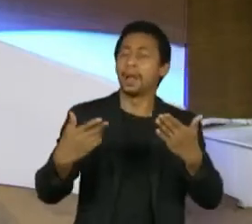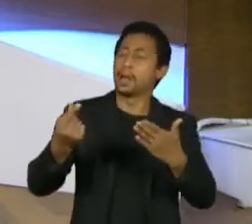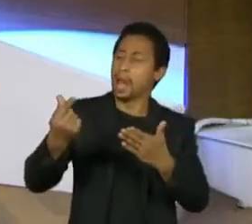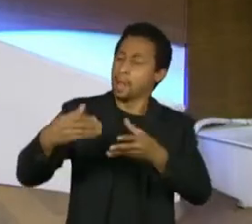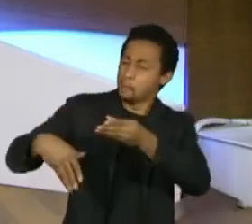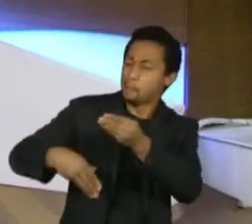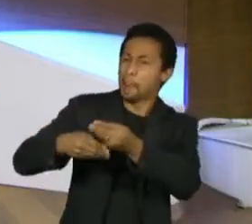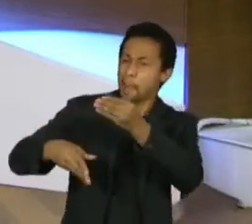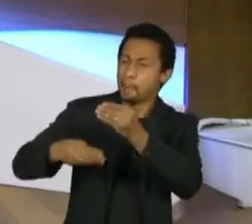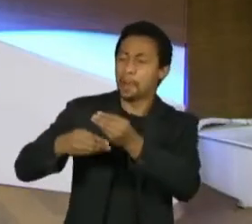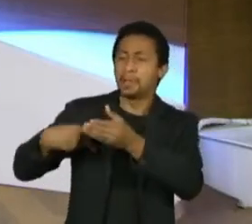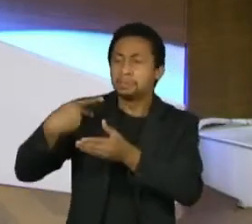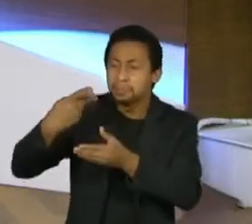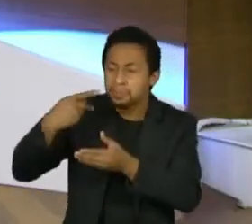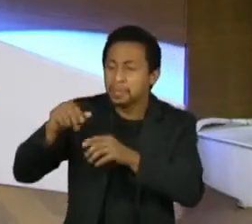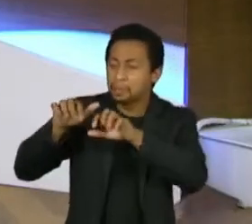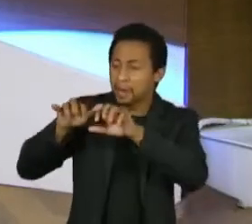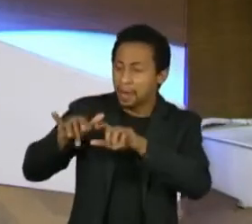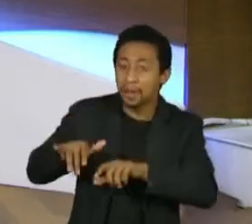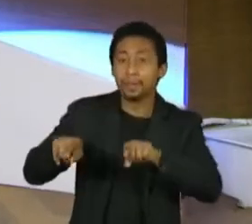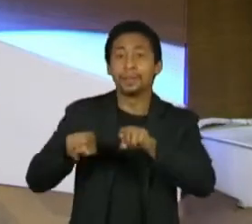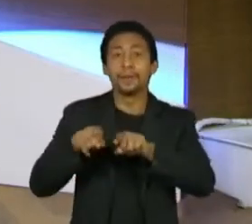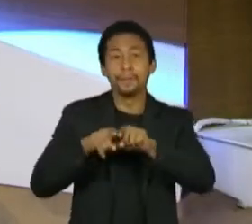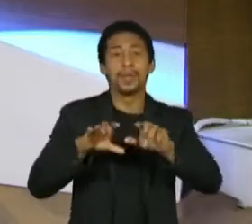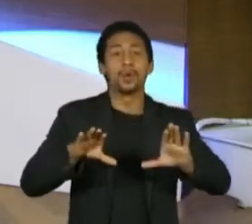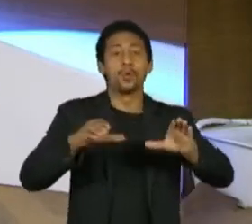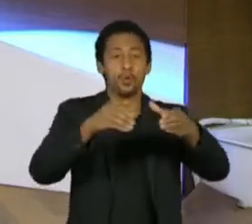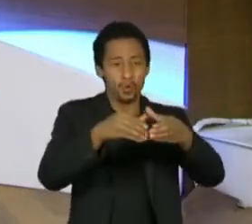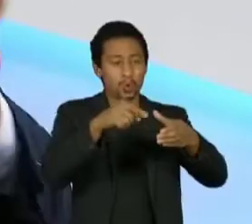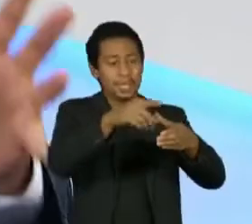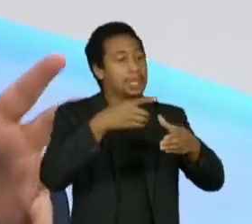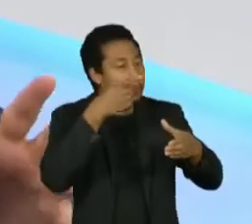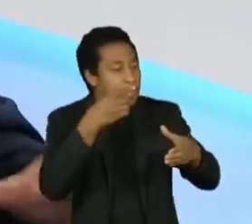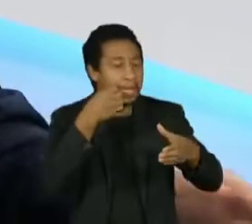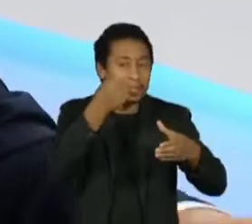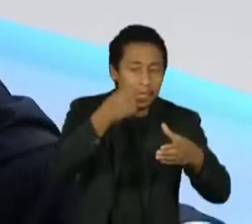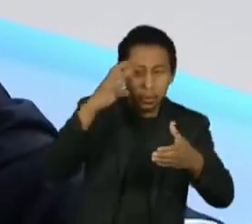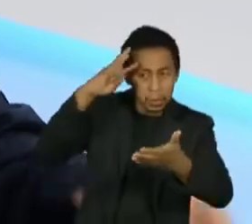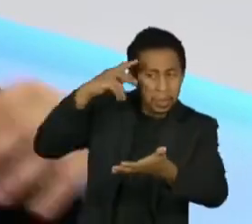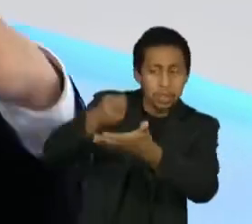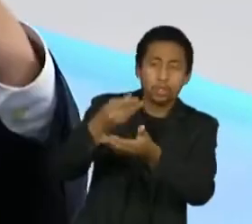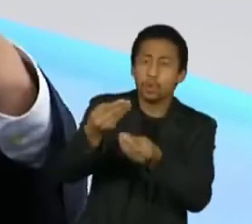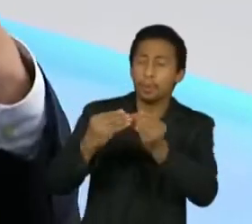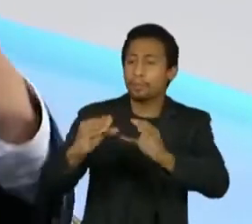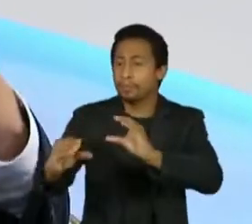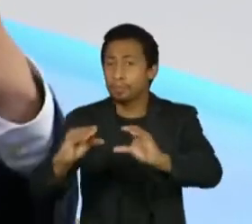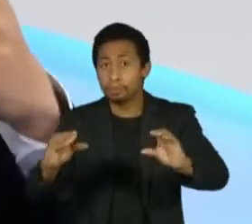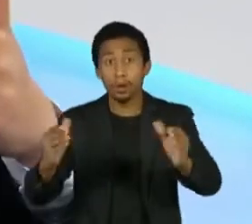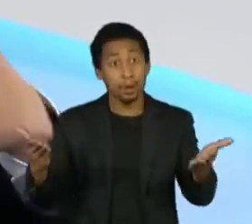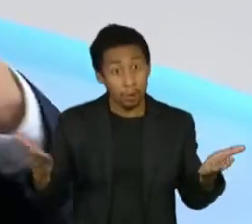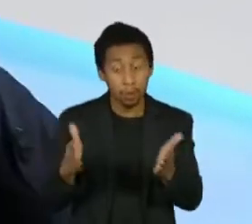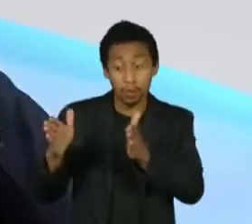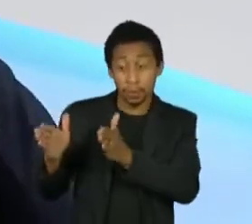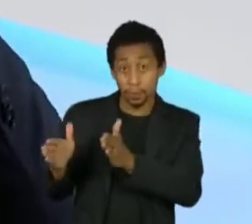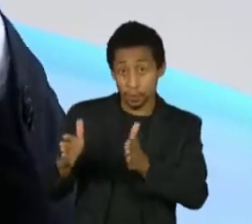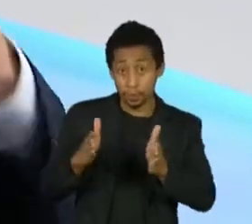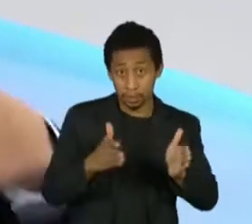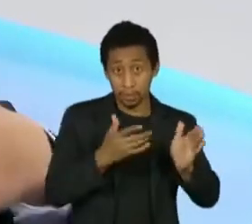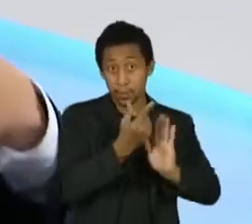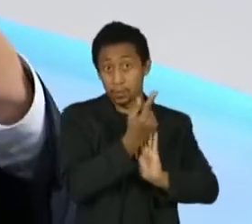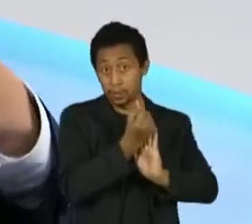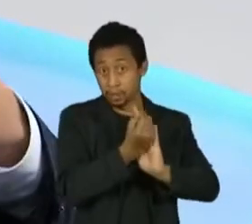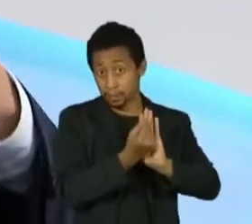das mudanças que o próprio Executivo propõe, o Congresso discute. Então, eu diria para você que nós temos hoje um processo orçamentário